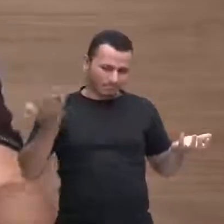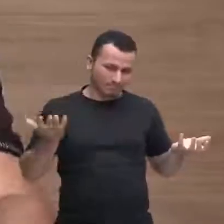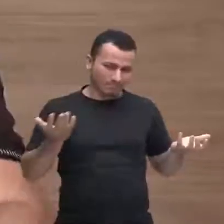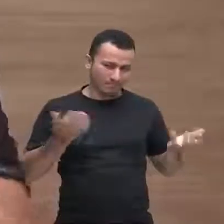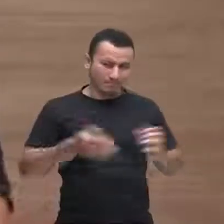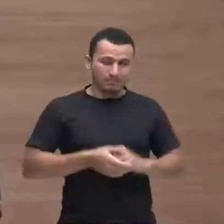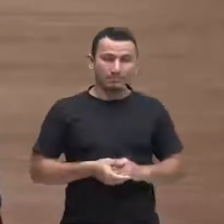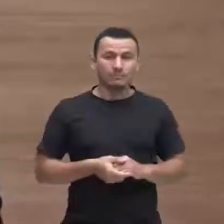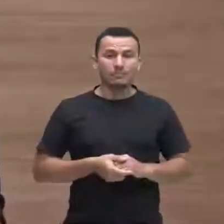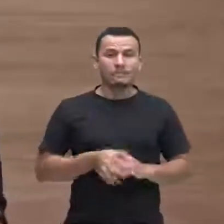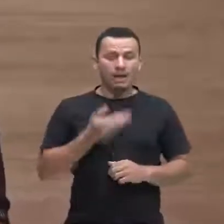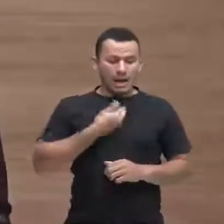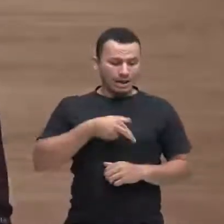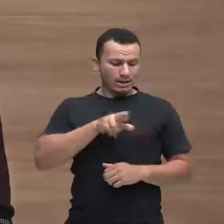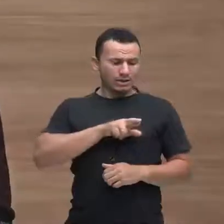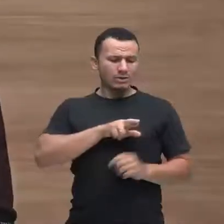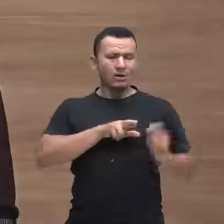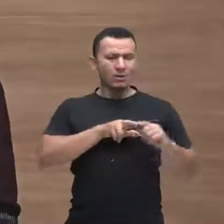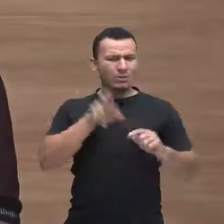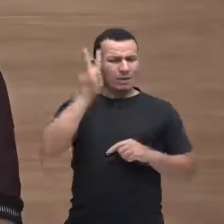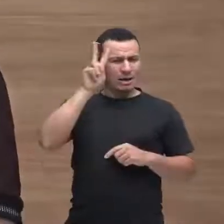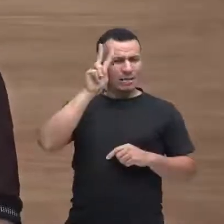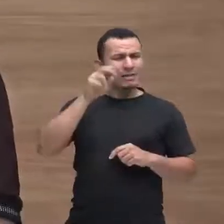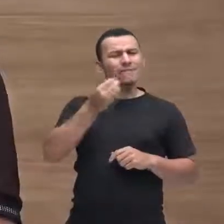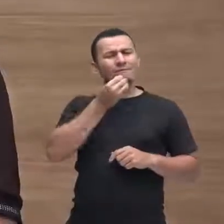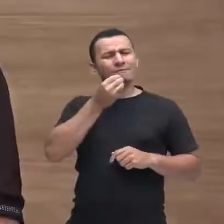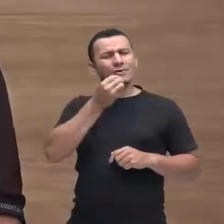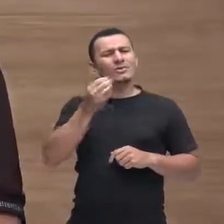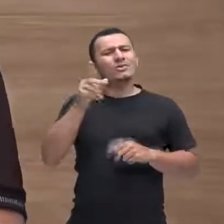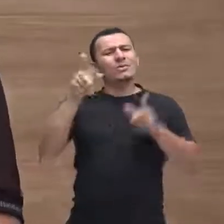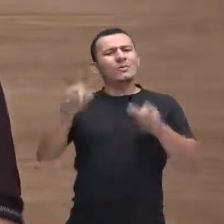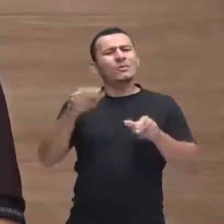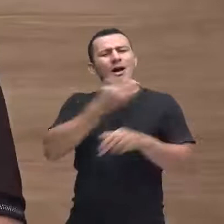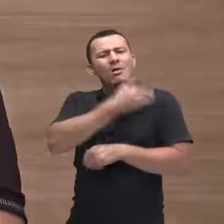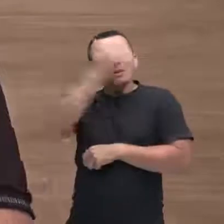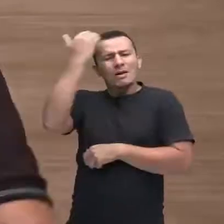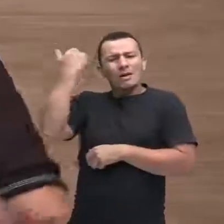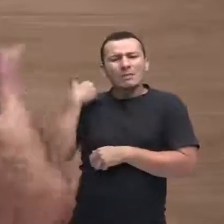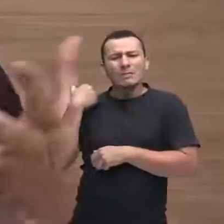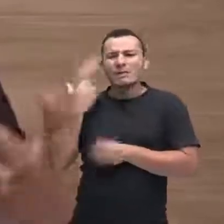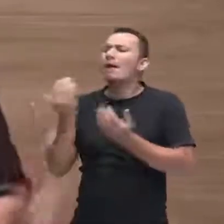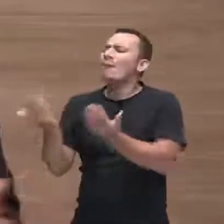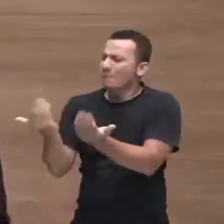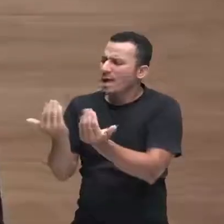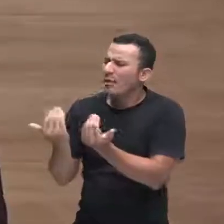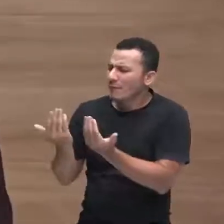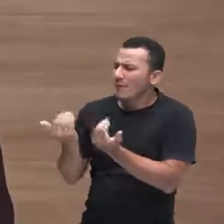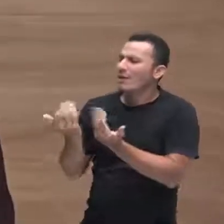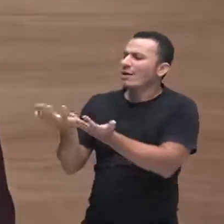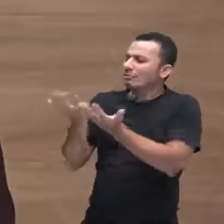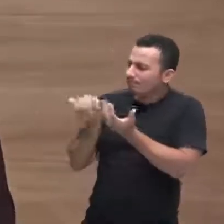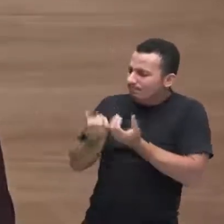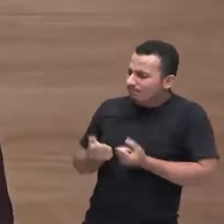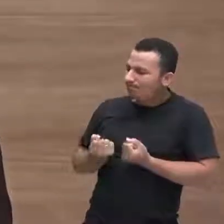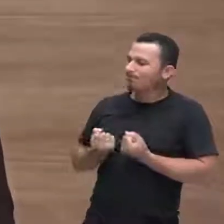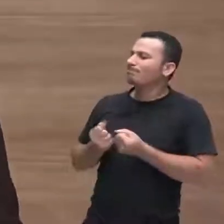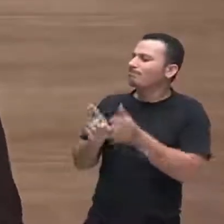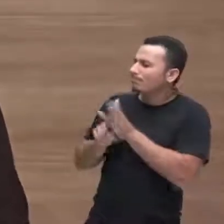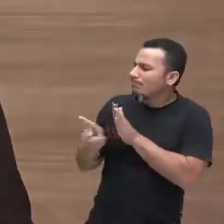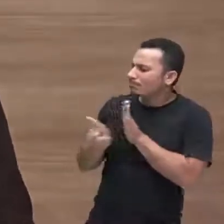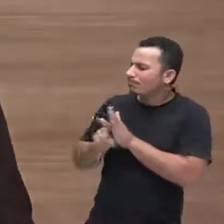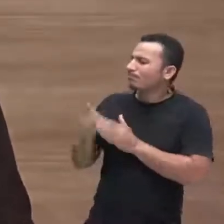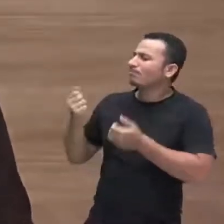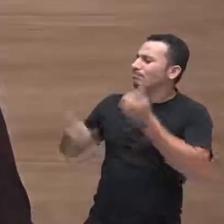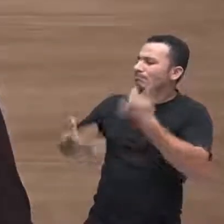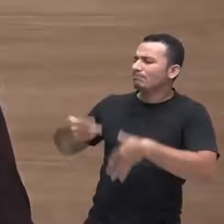ser utilizada, como aquela freira utilizou com a Neuza, de amparo, de tentar compreender o que estava acontecendo, com o